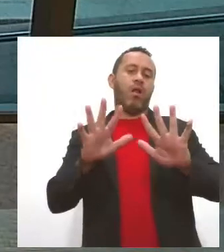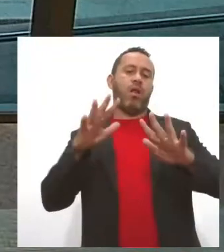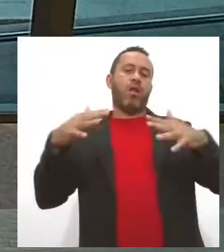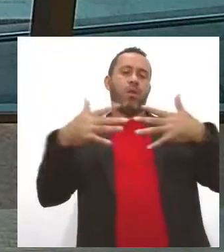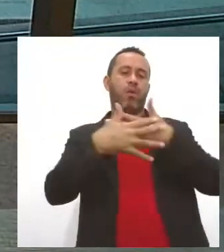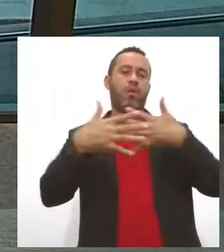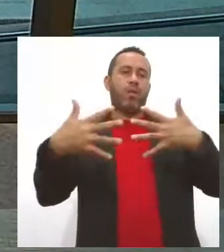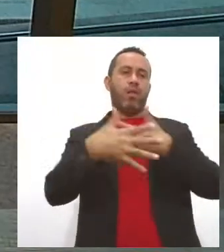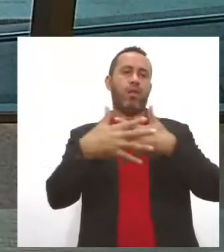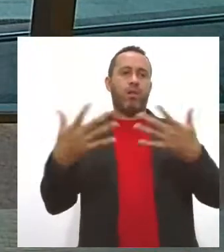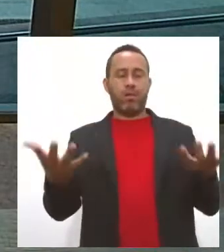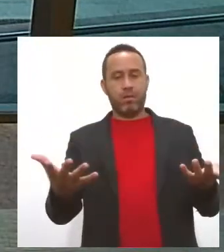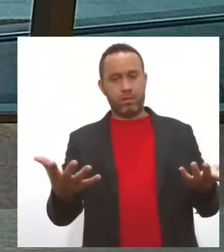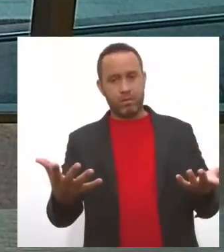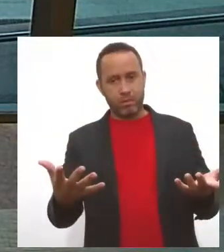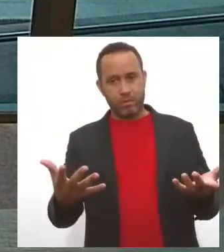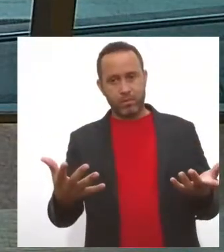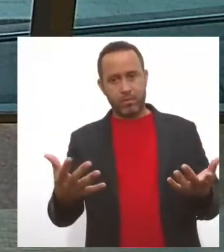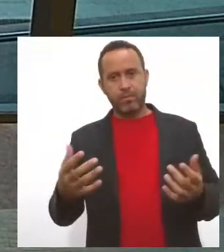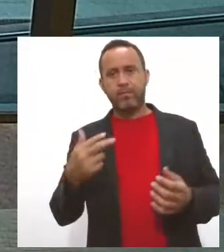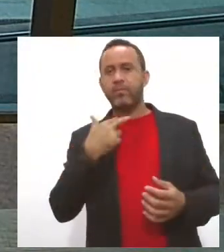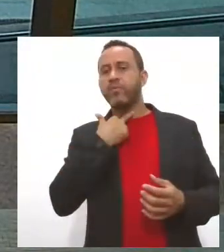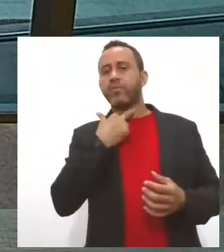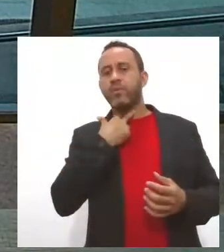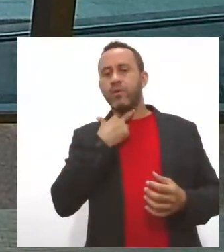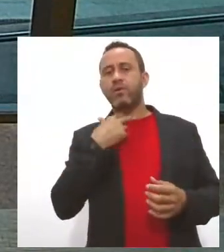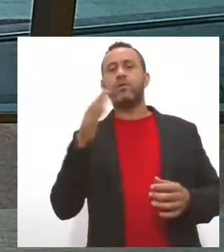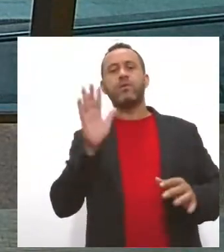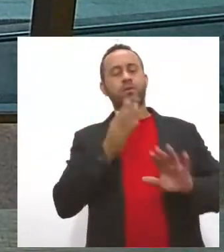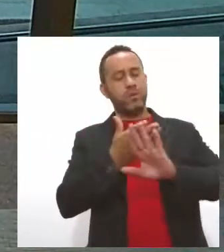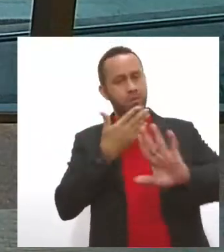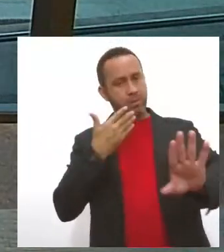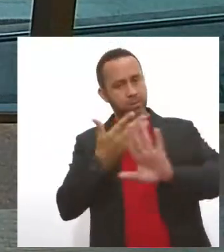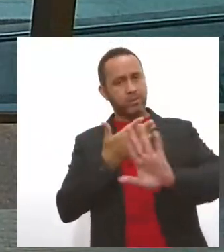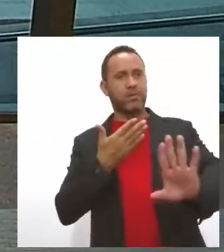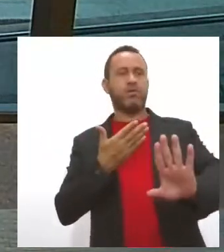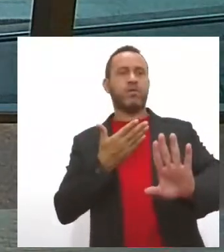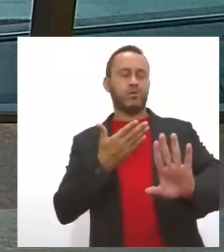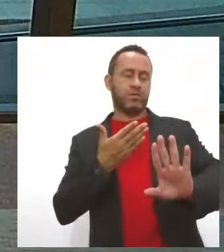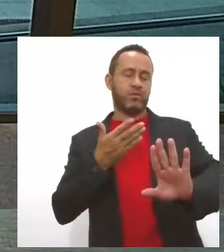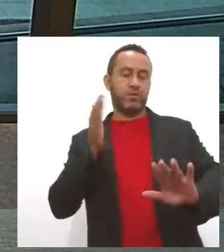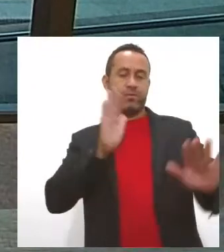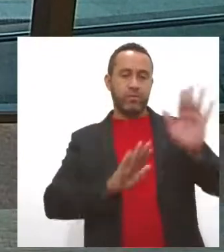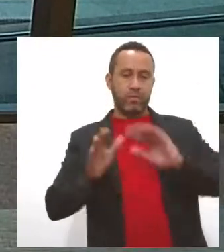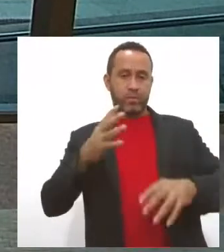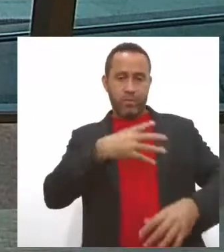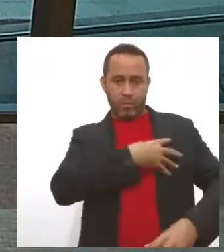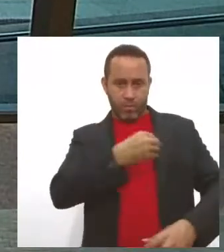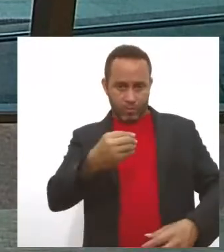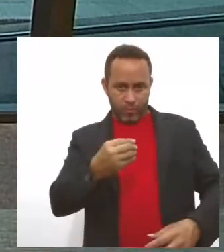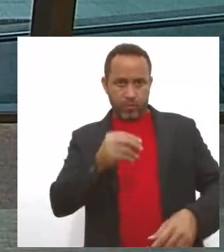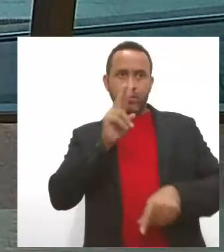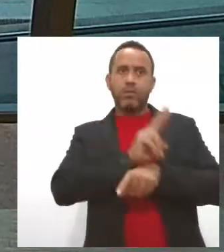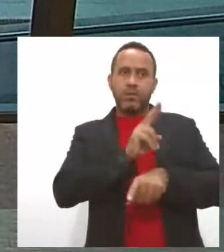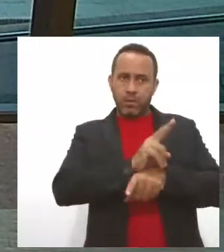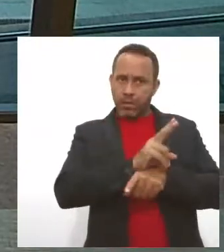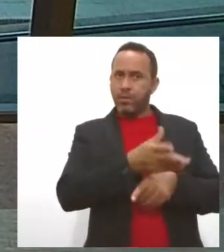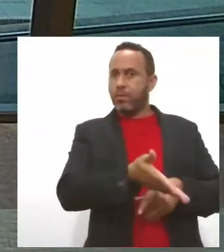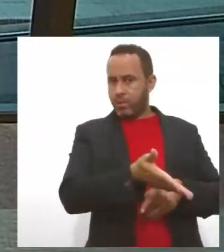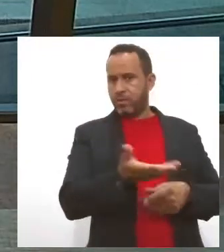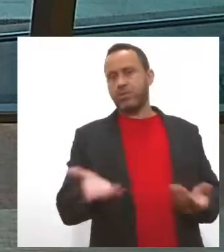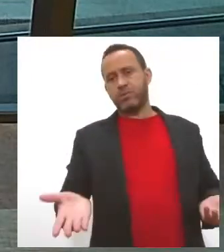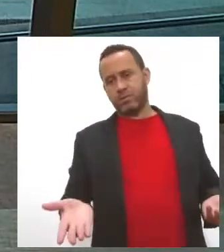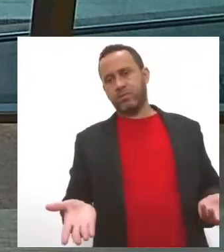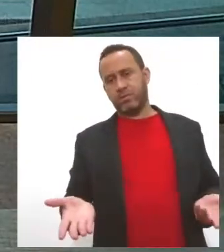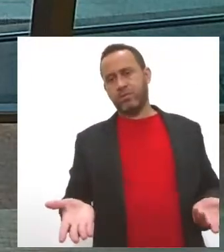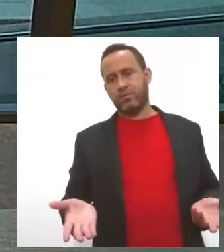das pessoas nesse corre-corre. Tem que manter esse distanciamento. Então, vamos cuidar. Você está com o seu filho ainda mais, né? Tem que ter essa preocupação, né, Arícia?